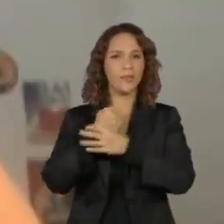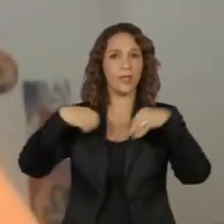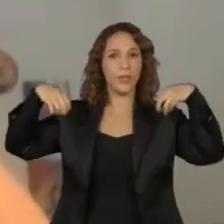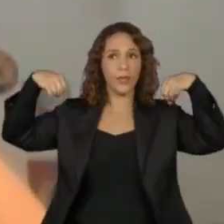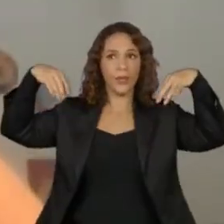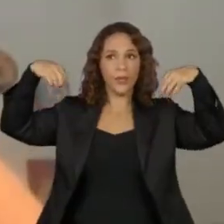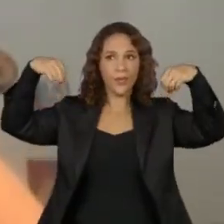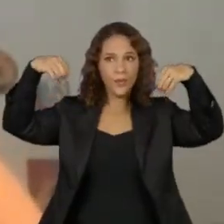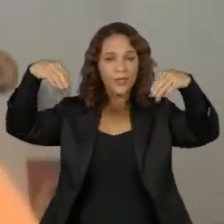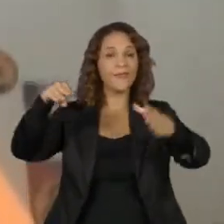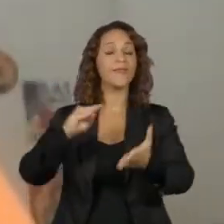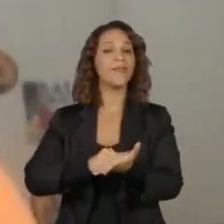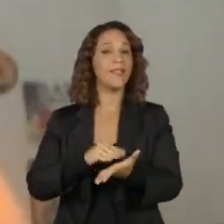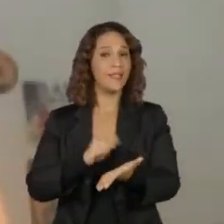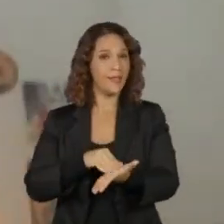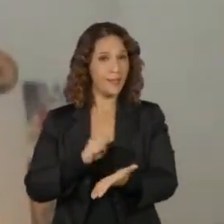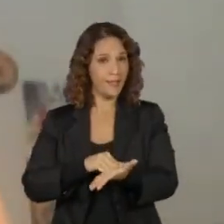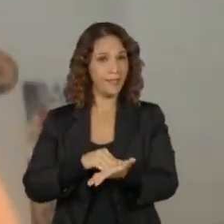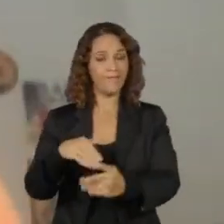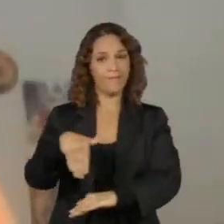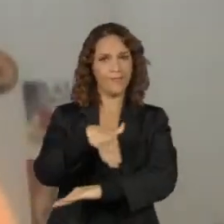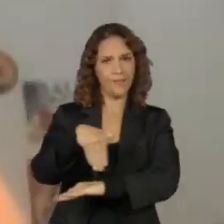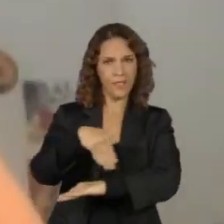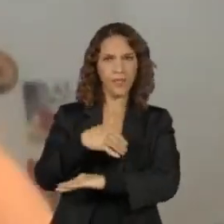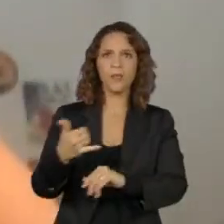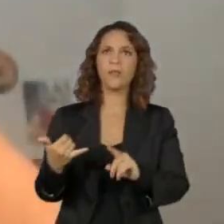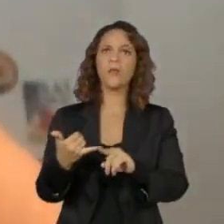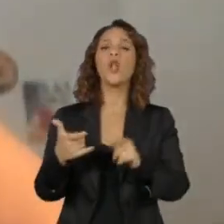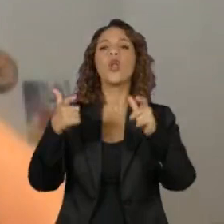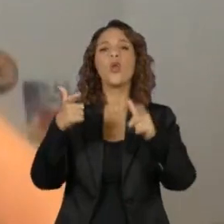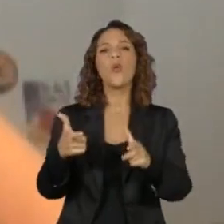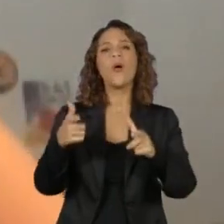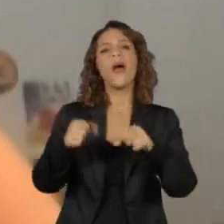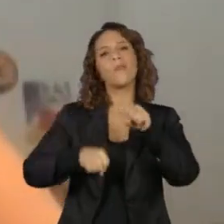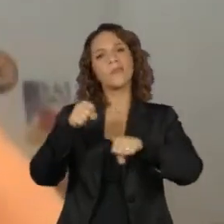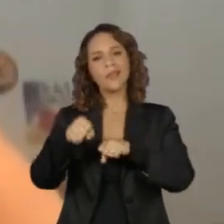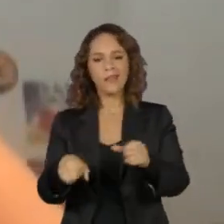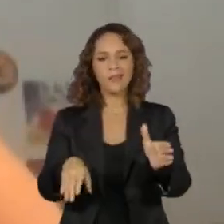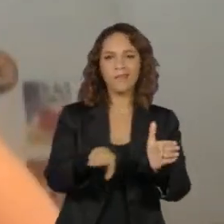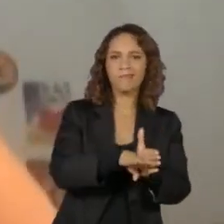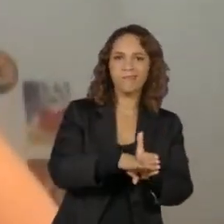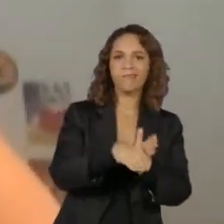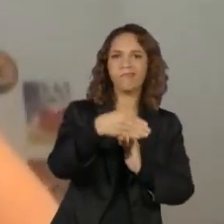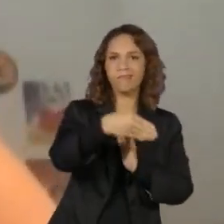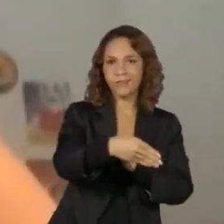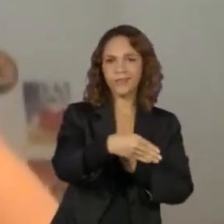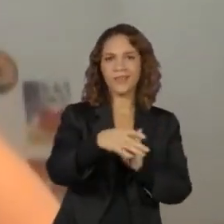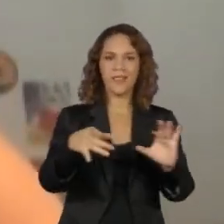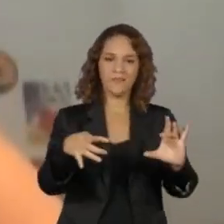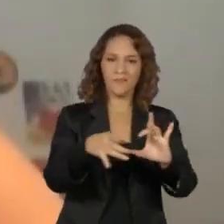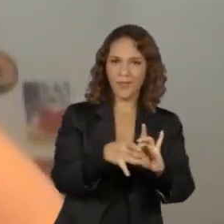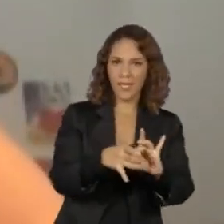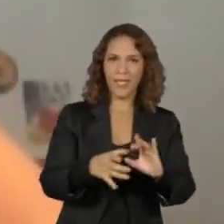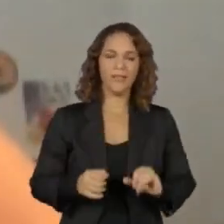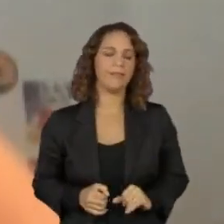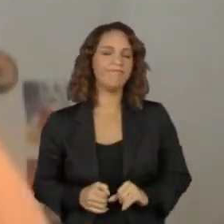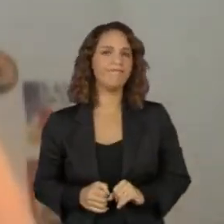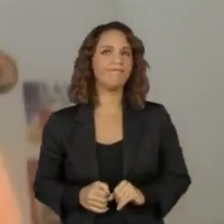nas vias, nas ruas, lugar para parar bicicleta, bicicletários pela cidade